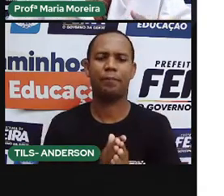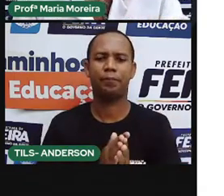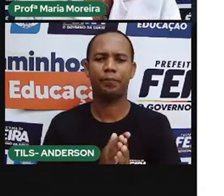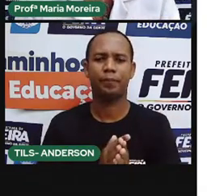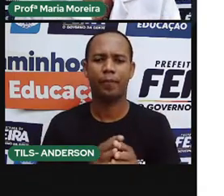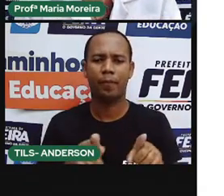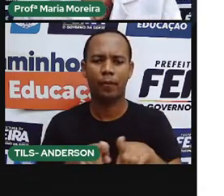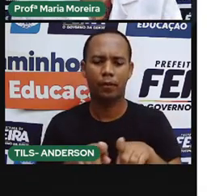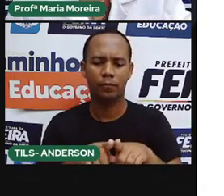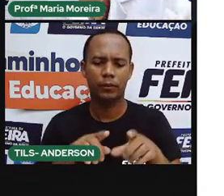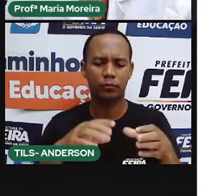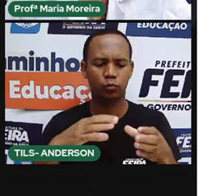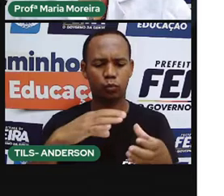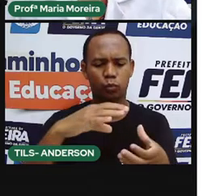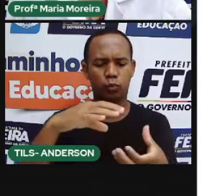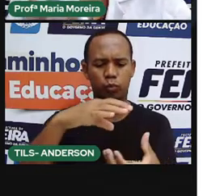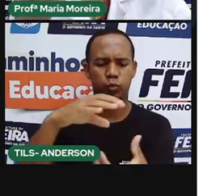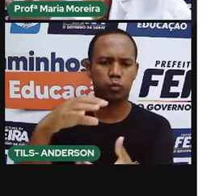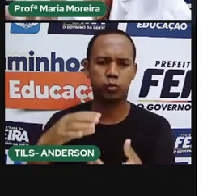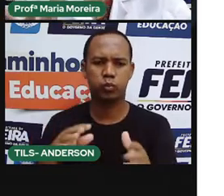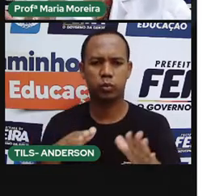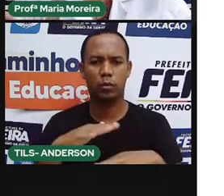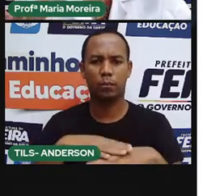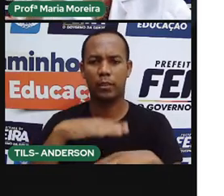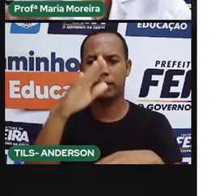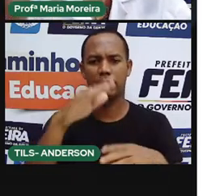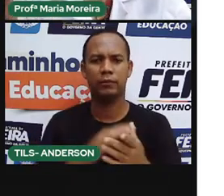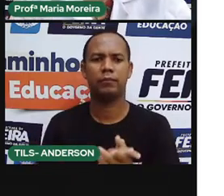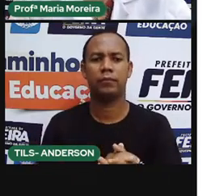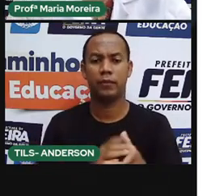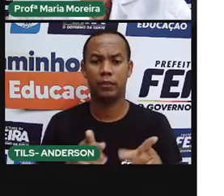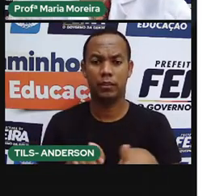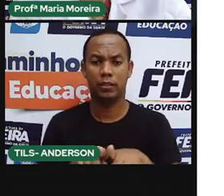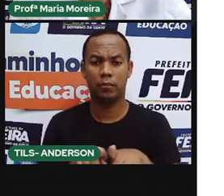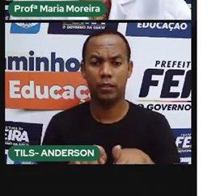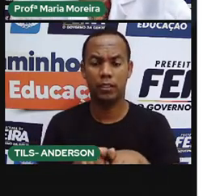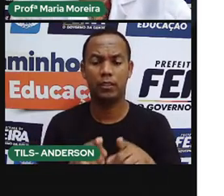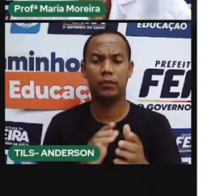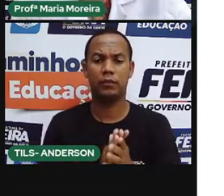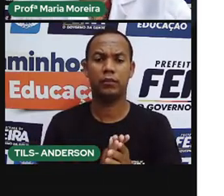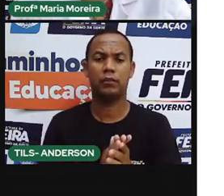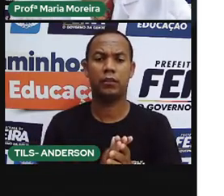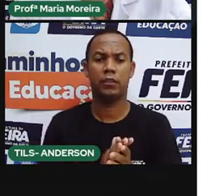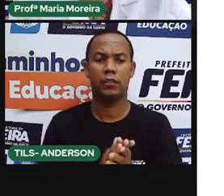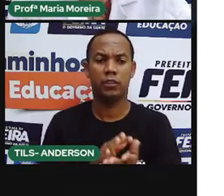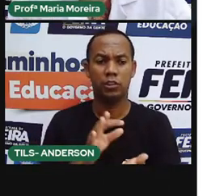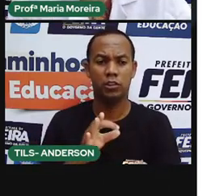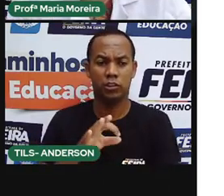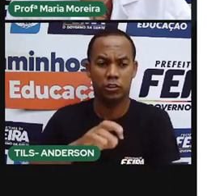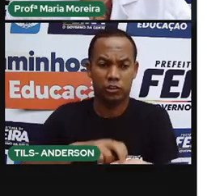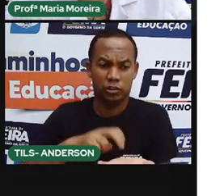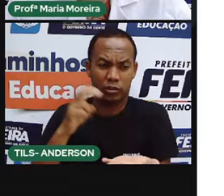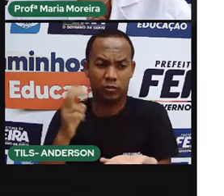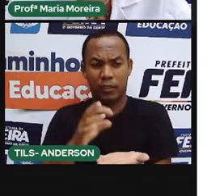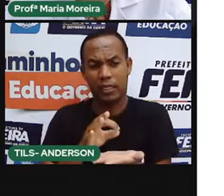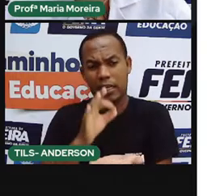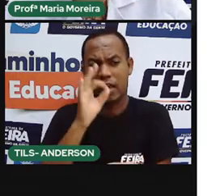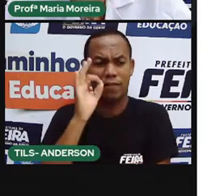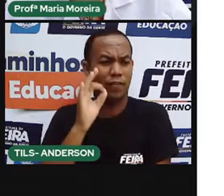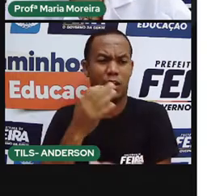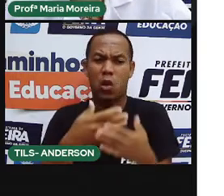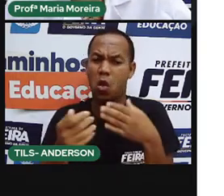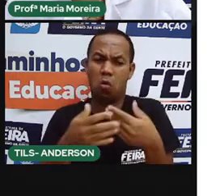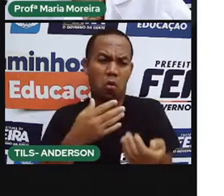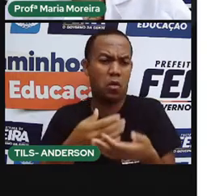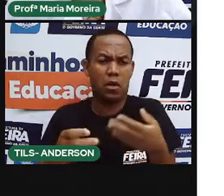tem uma circunferência maior, e essa, é uma raiz também, é um tubérculo que a gente ia tomando café da manhã, na janta, na hora que dá a fome,